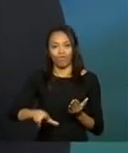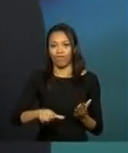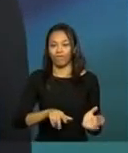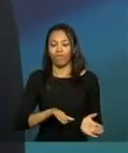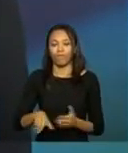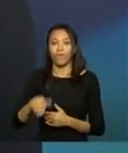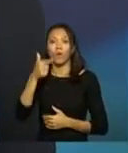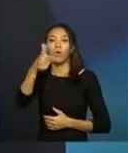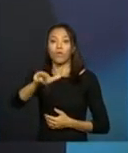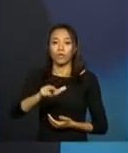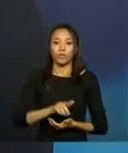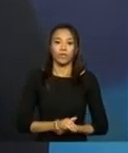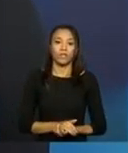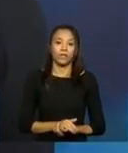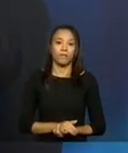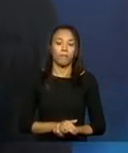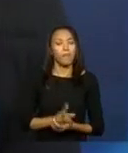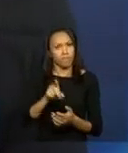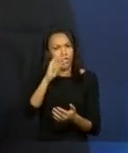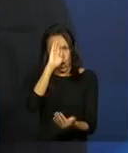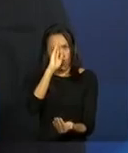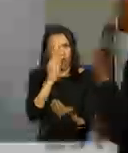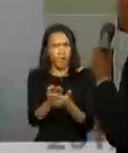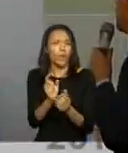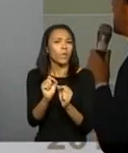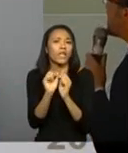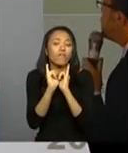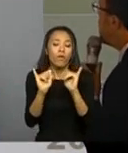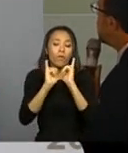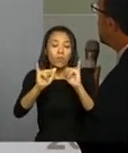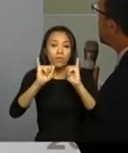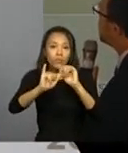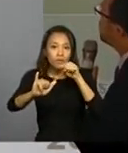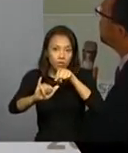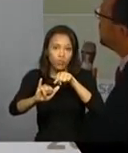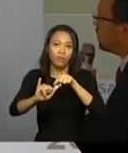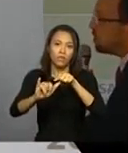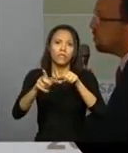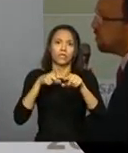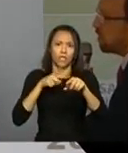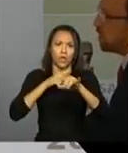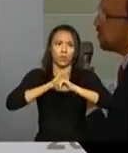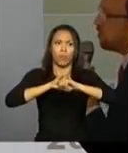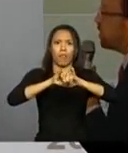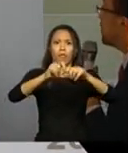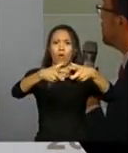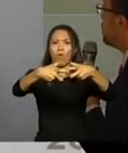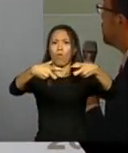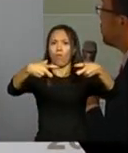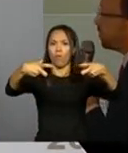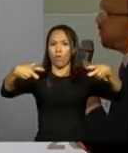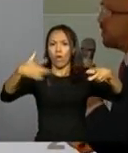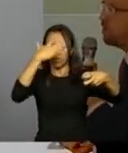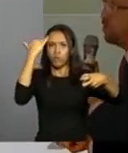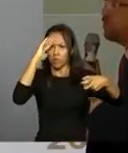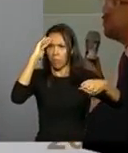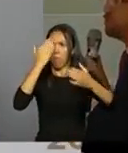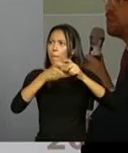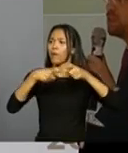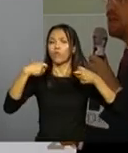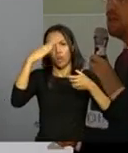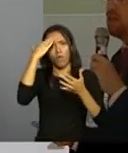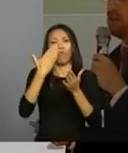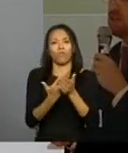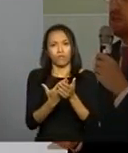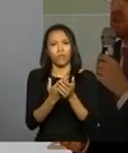Vamos lá, em confiança de notícias, eu acho que essa é a grande questão, você tem um crescimento em relação a notícias, em relação a confiança de notícias, o que, se nós